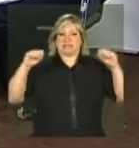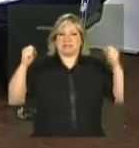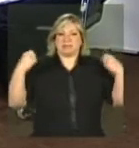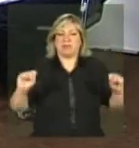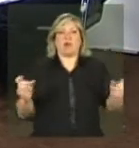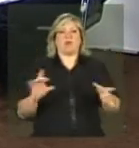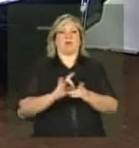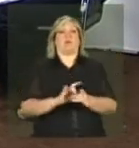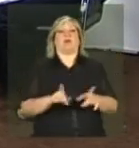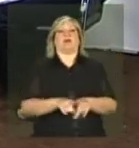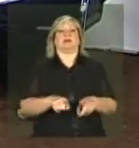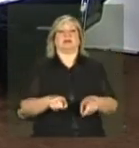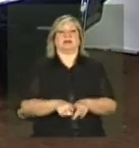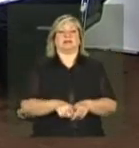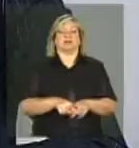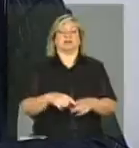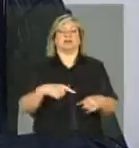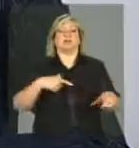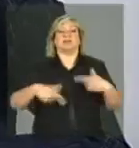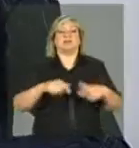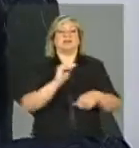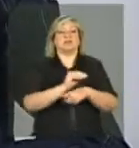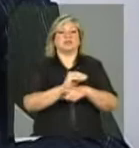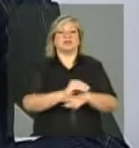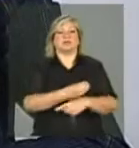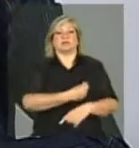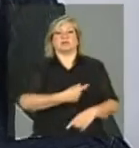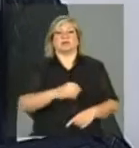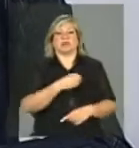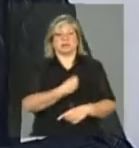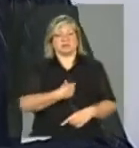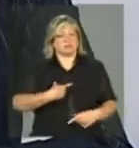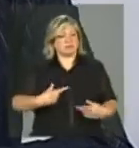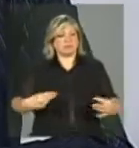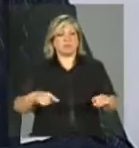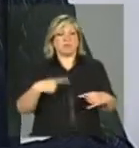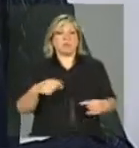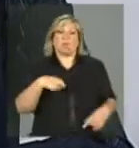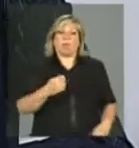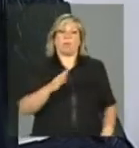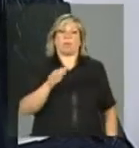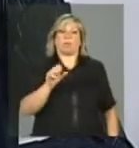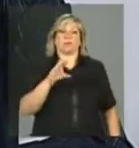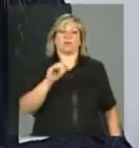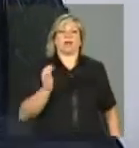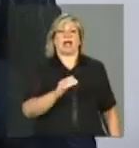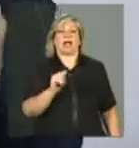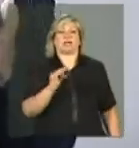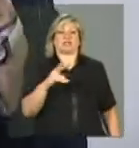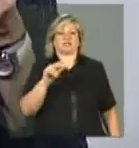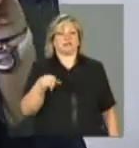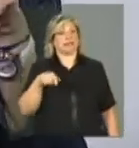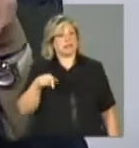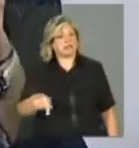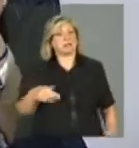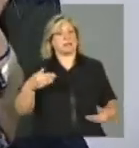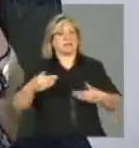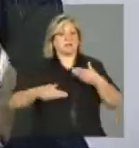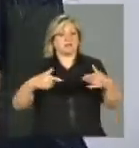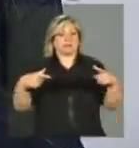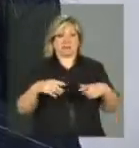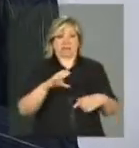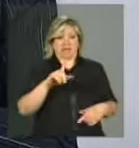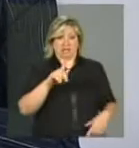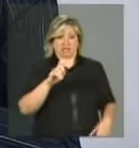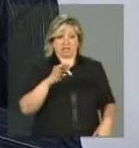articulação dos serviços socioassistenciais e realiza a busca ativa. Então, é um processo desencadeado. Qual a participação do gestor?